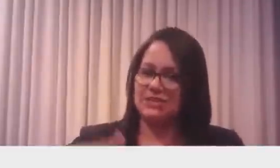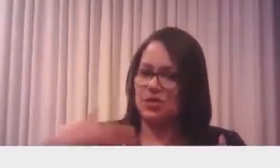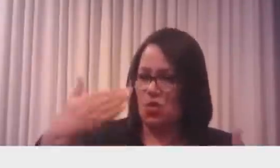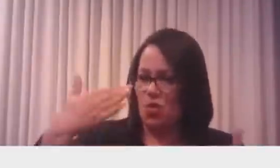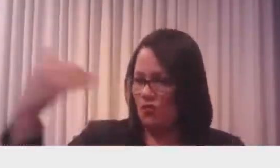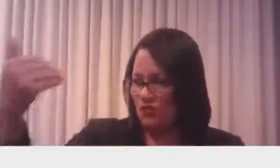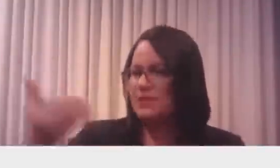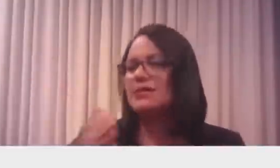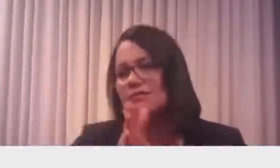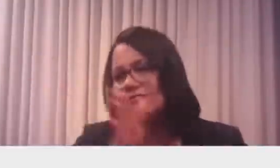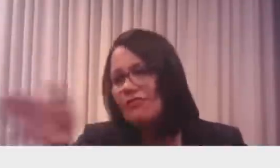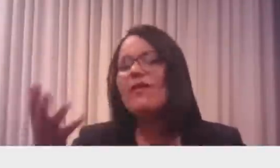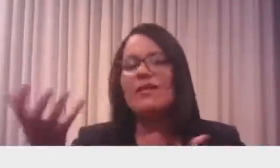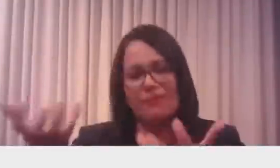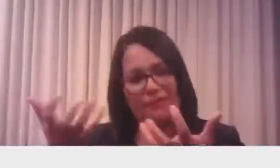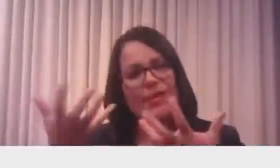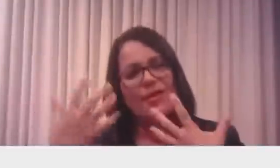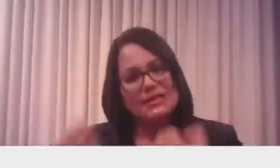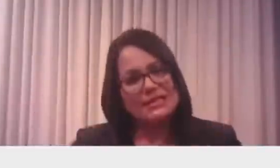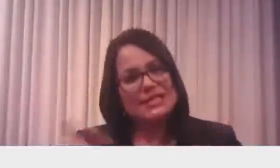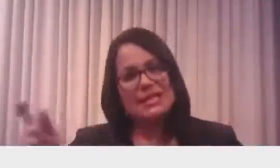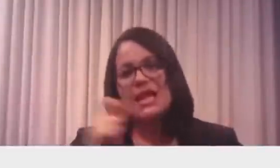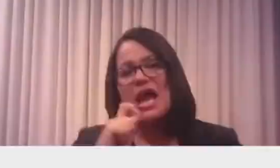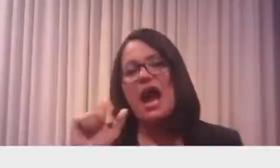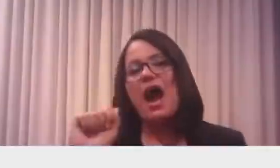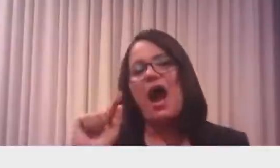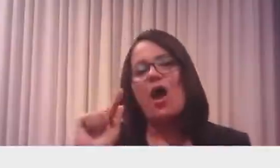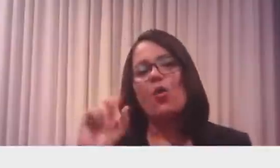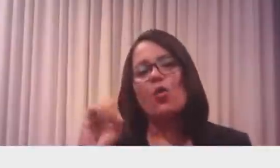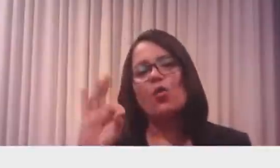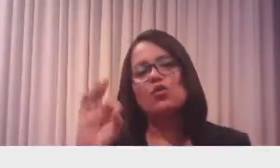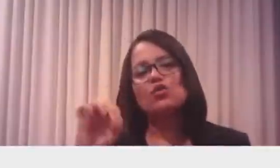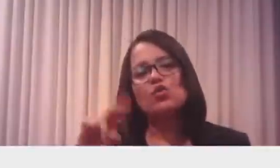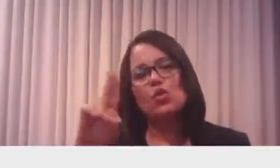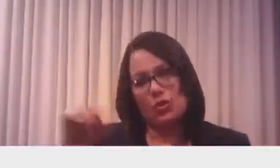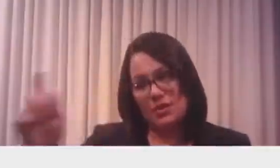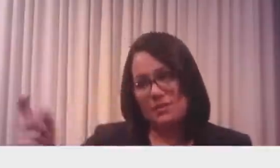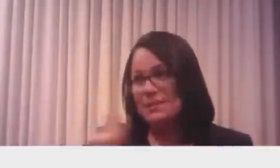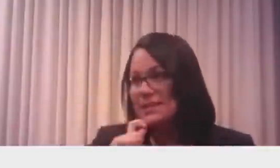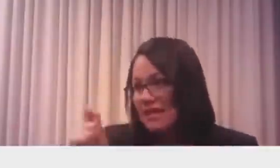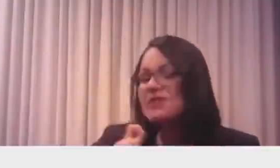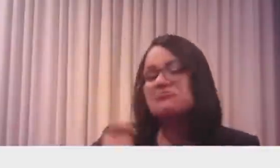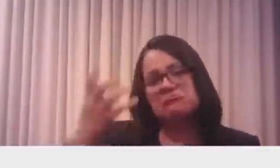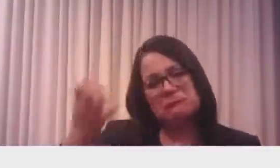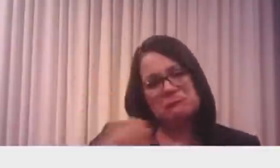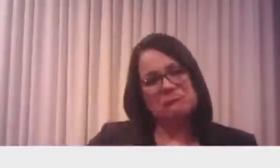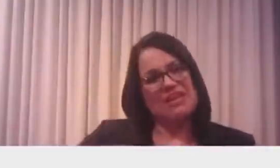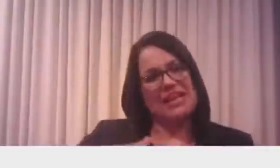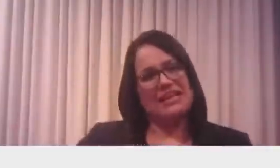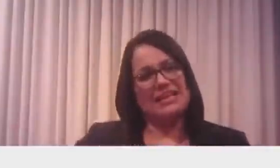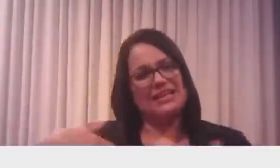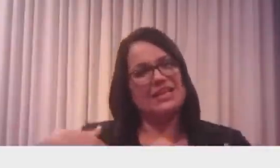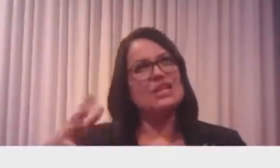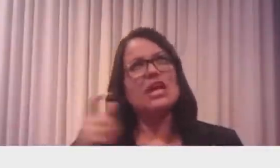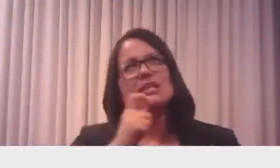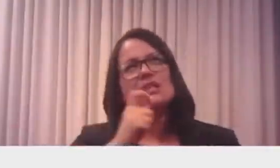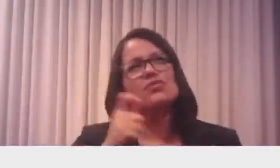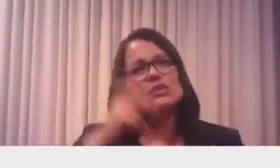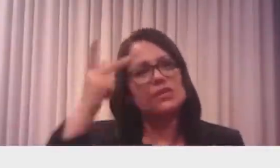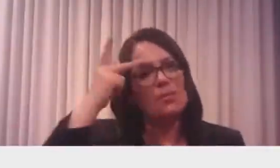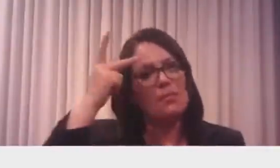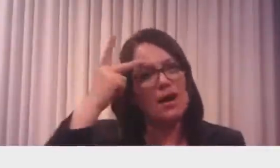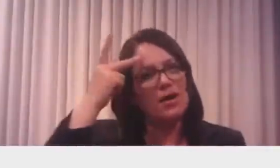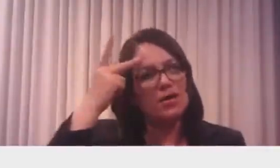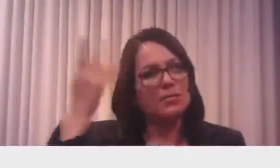a participar do programa sendo entrevistado pelo Augusto Lunes, que me entrevistou em São Paulo por ocasião